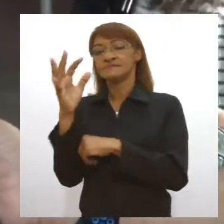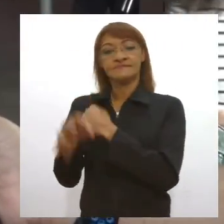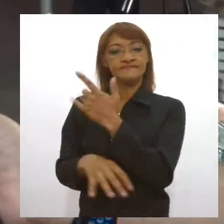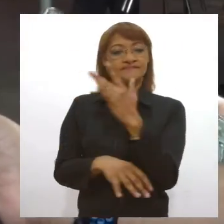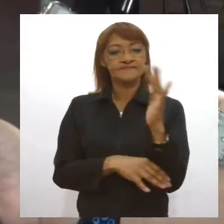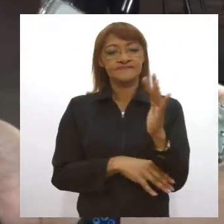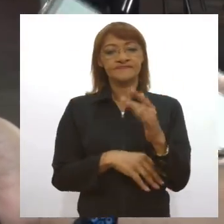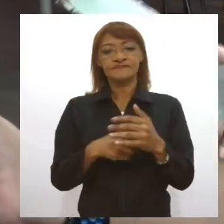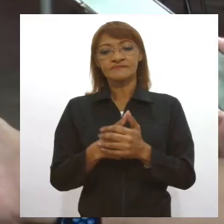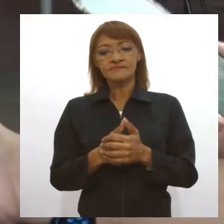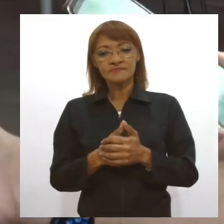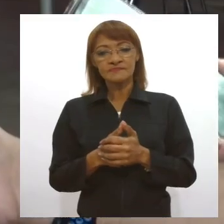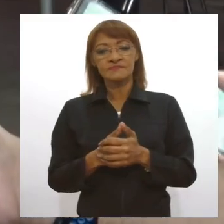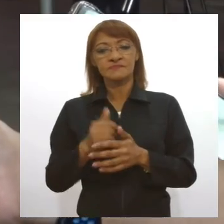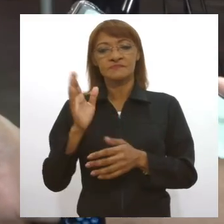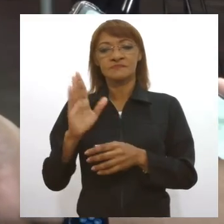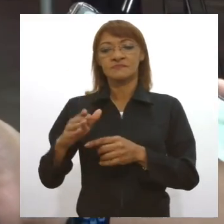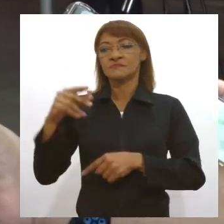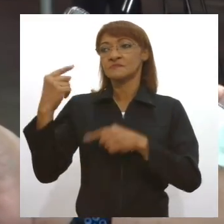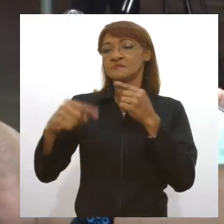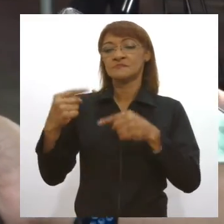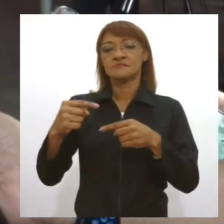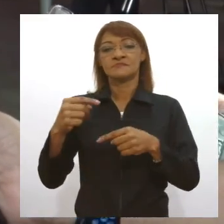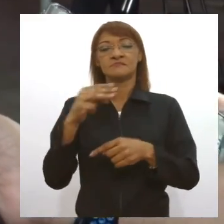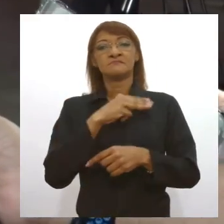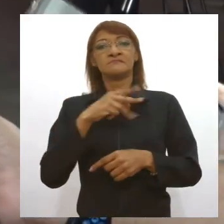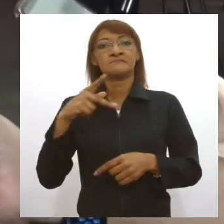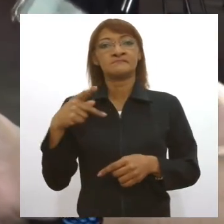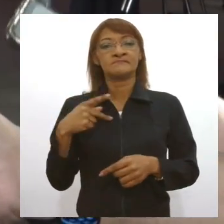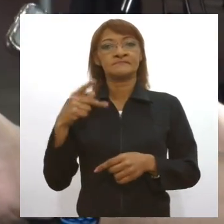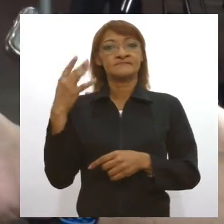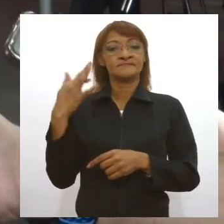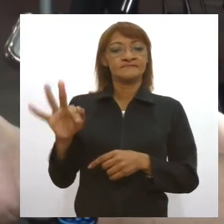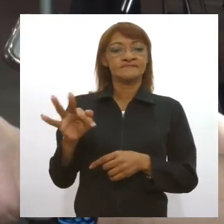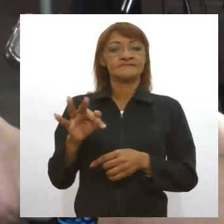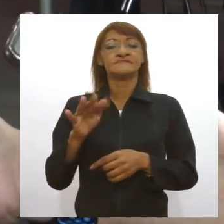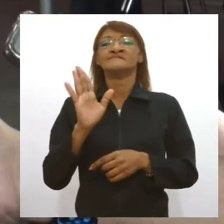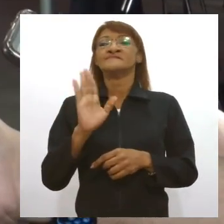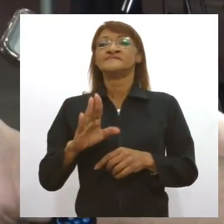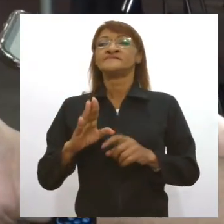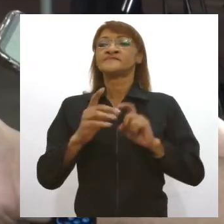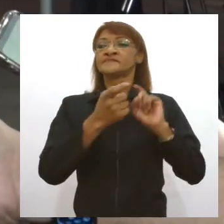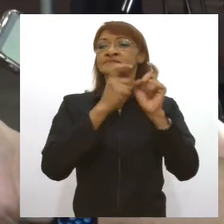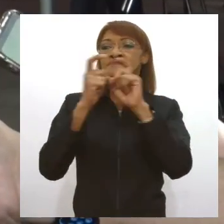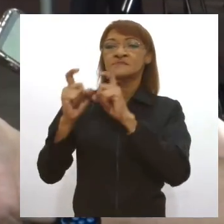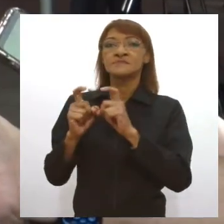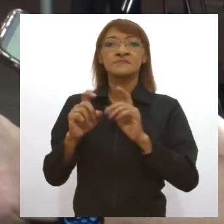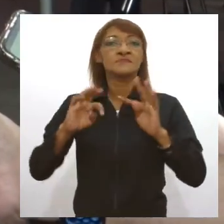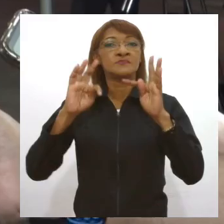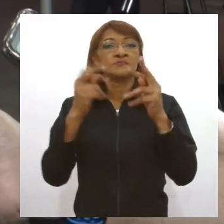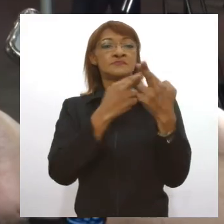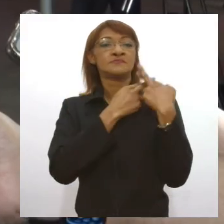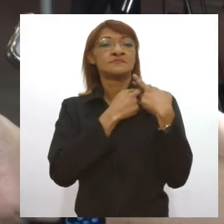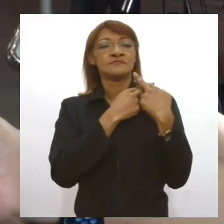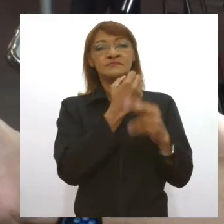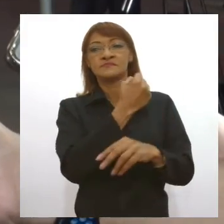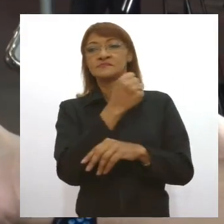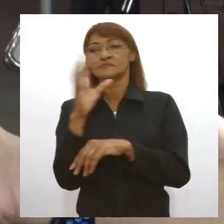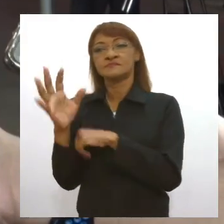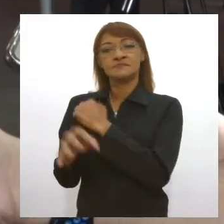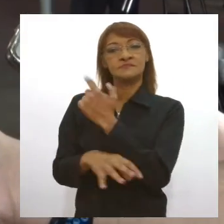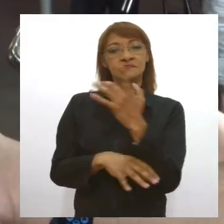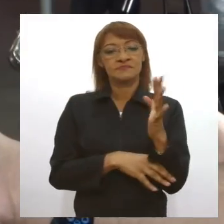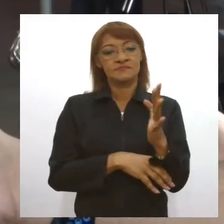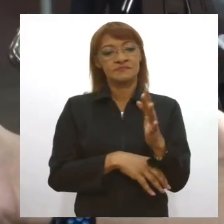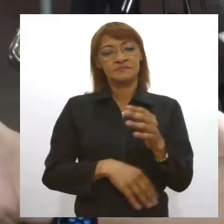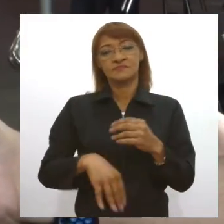discutido com o Ministério Público, Federal, foi discutido com os órgãos de meio ambiente, enfim, foi uma obra planejada